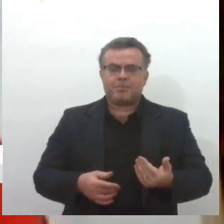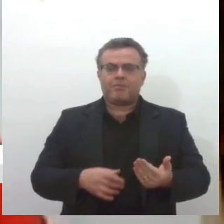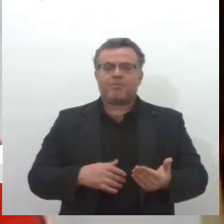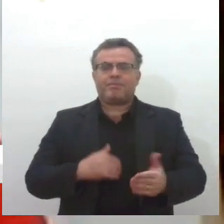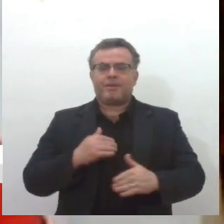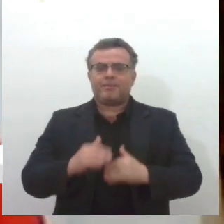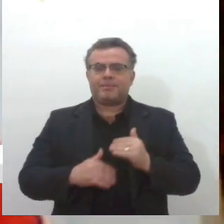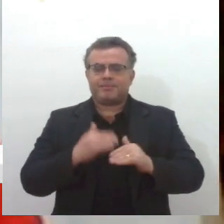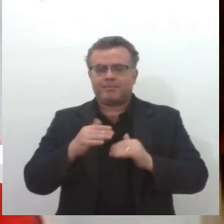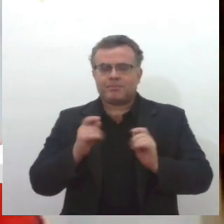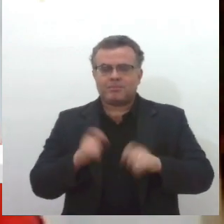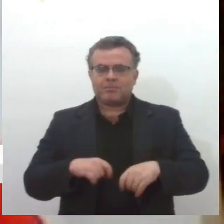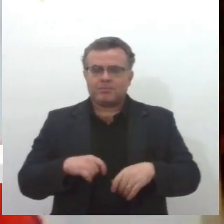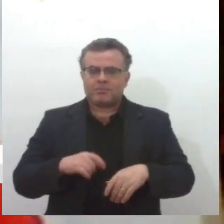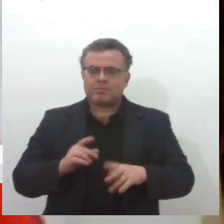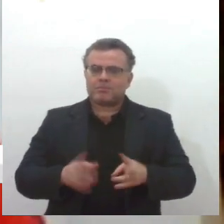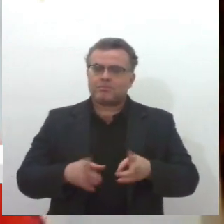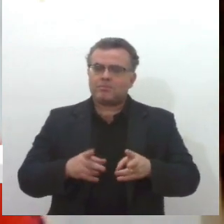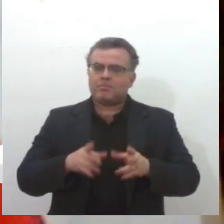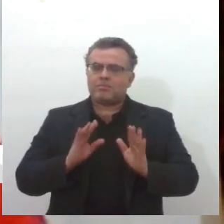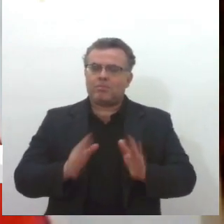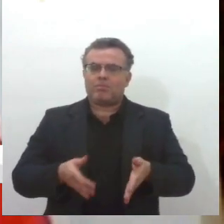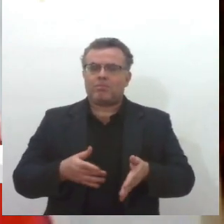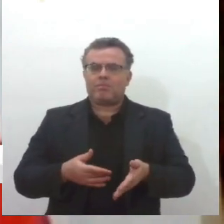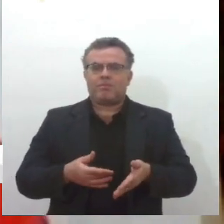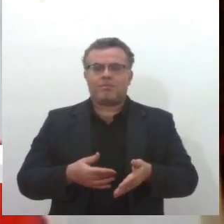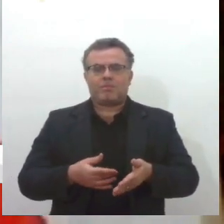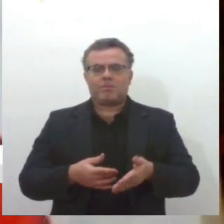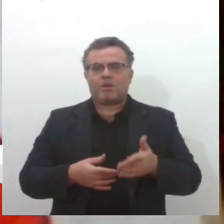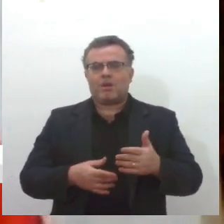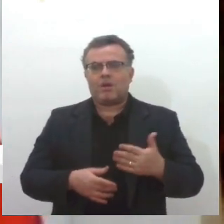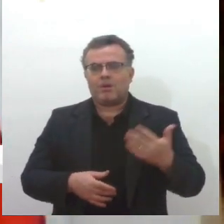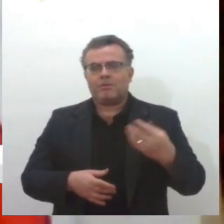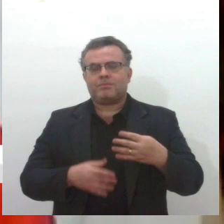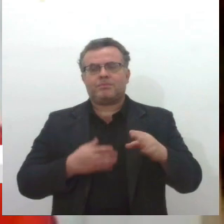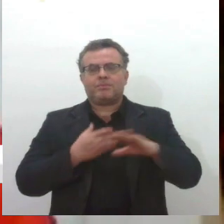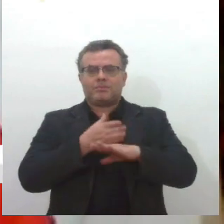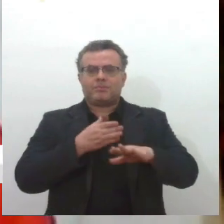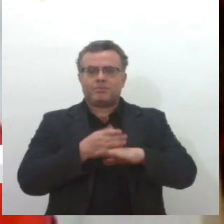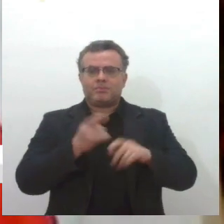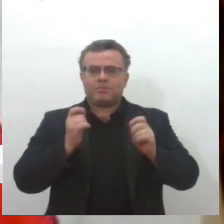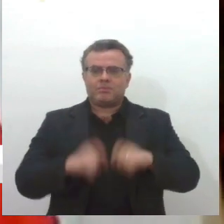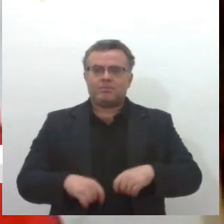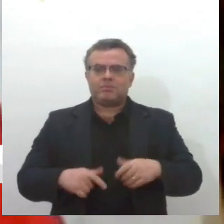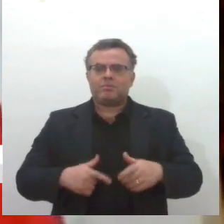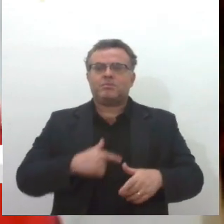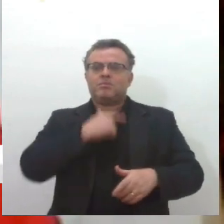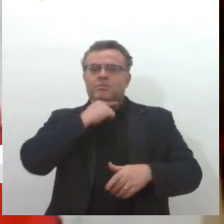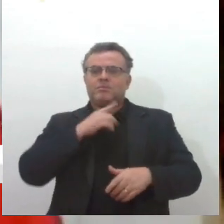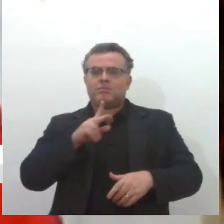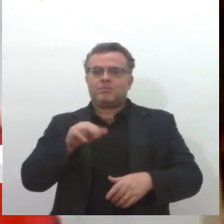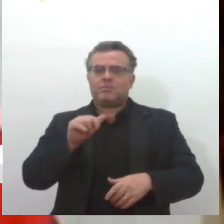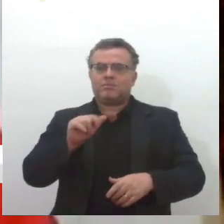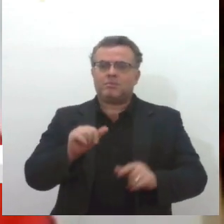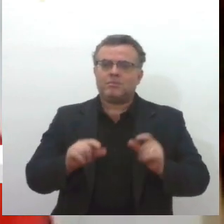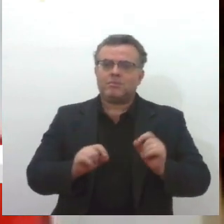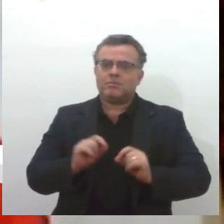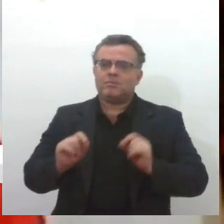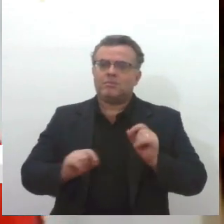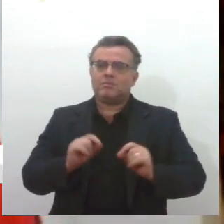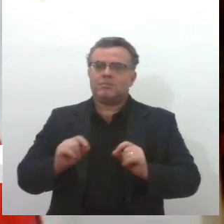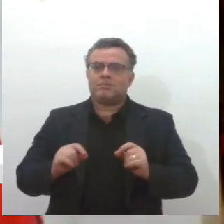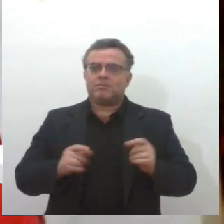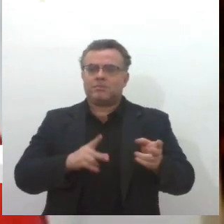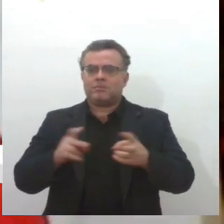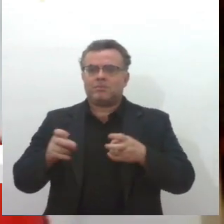tem, eles já acessam o quadro, já estão no quadro de acesso, mas não tem vaga, para ser provável, a não deu para perceber nenhum